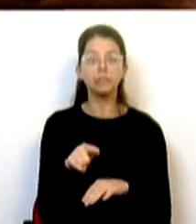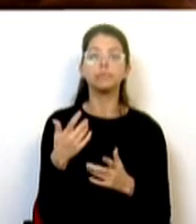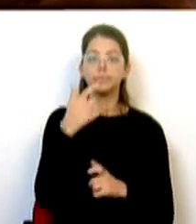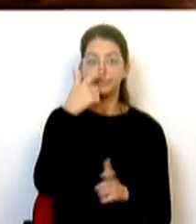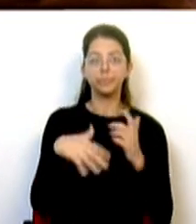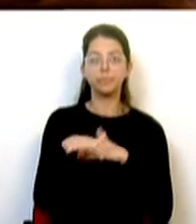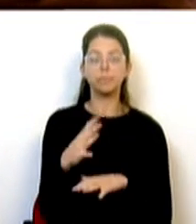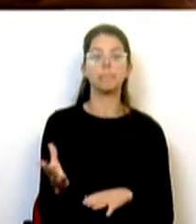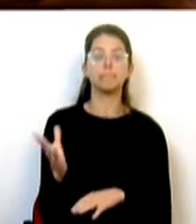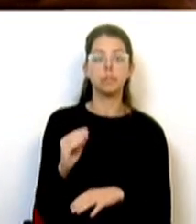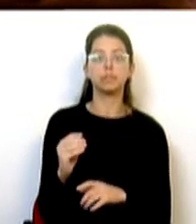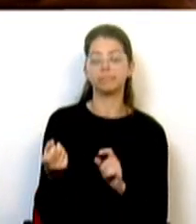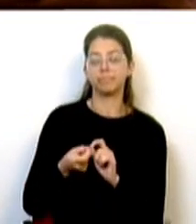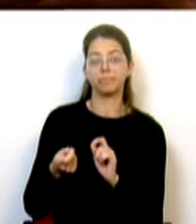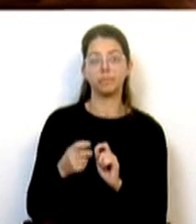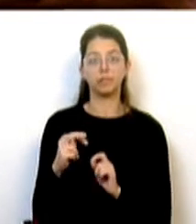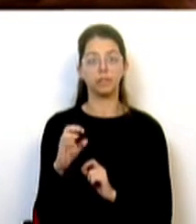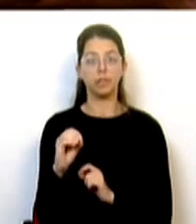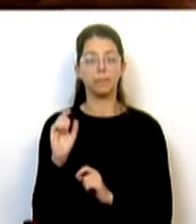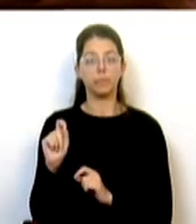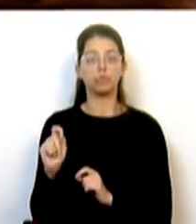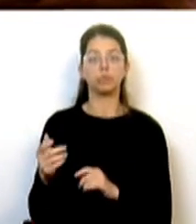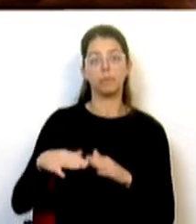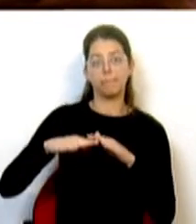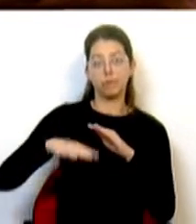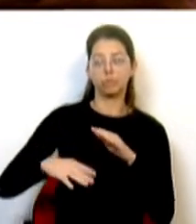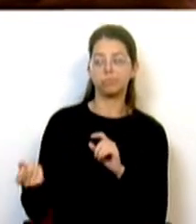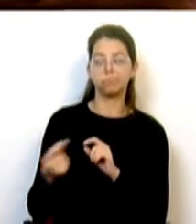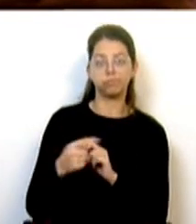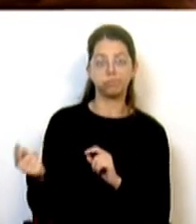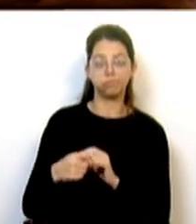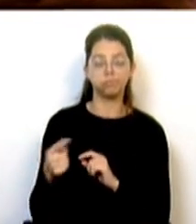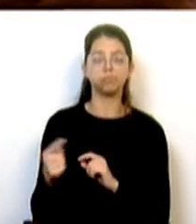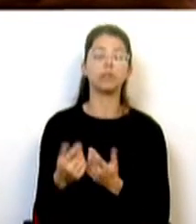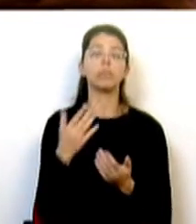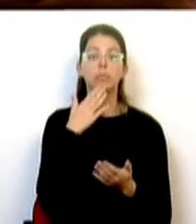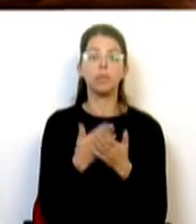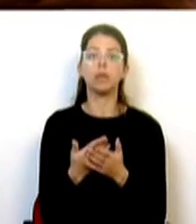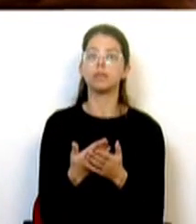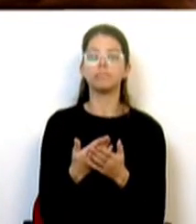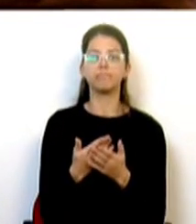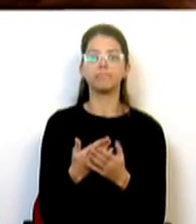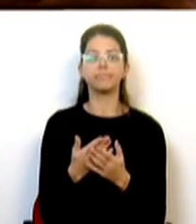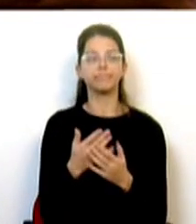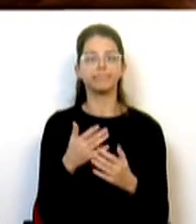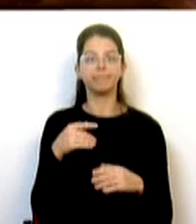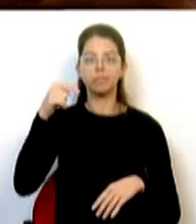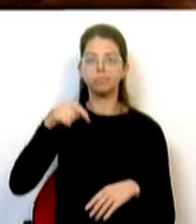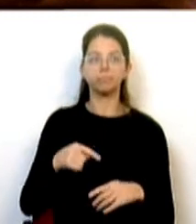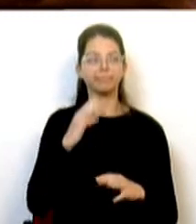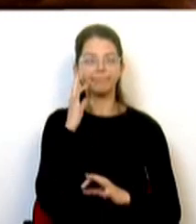residentes a menos de 30 minutos do futuro hospital, promovendo assim uma resposta mais atempada dos cuidados de saúde